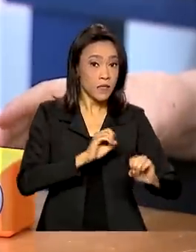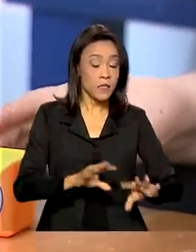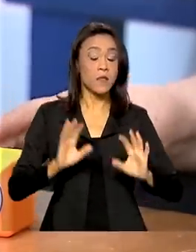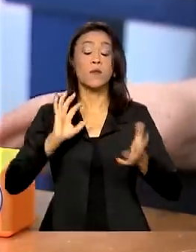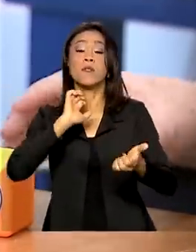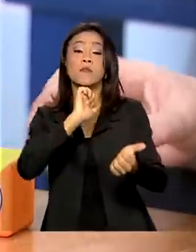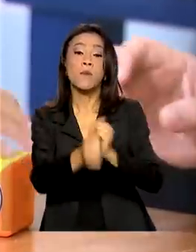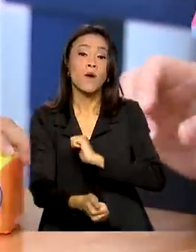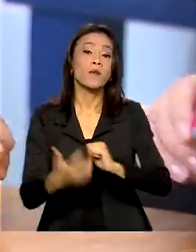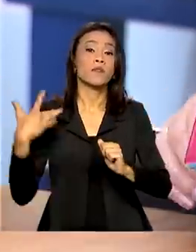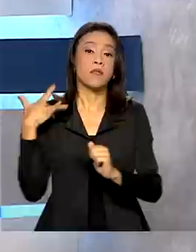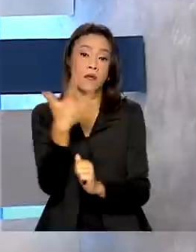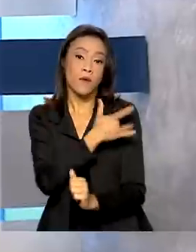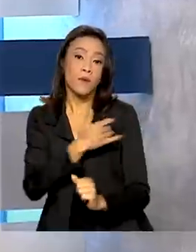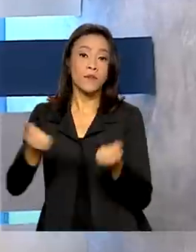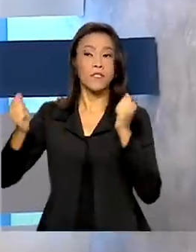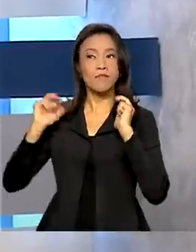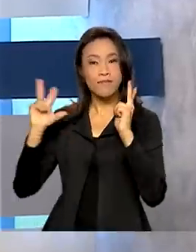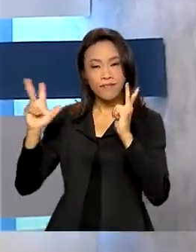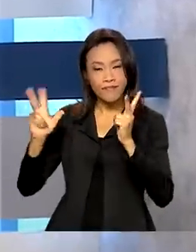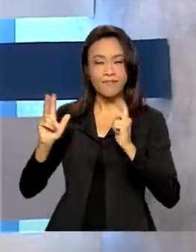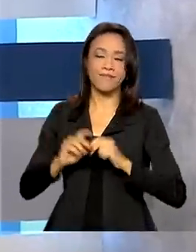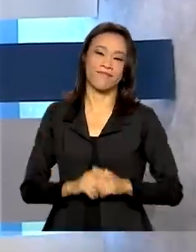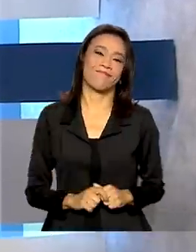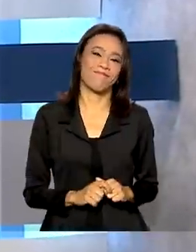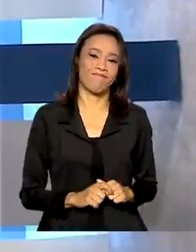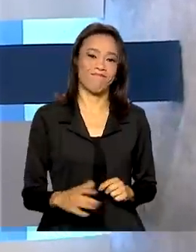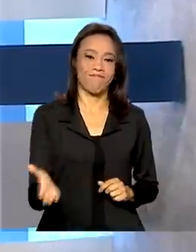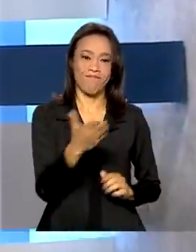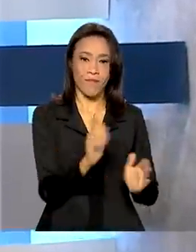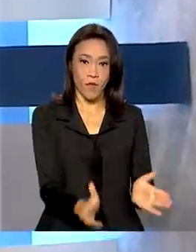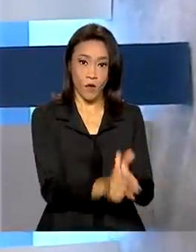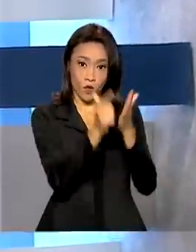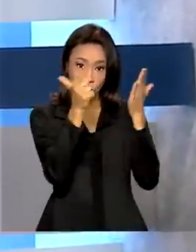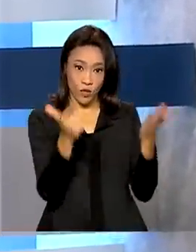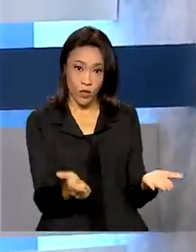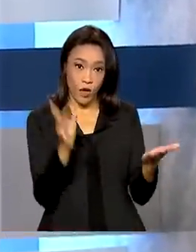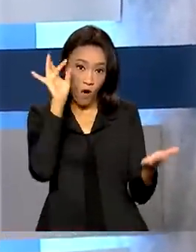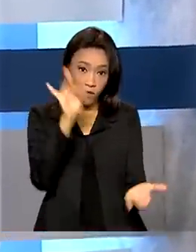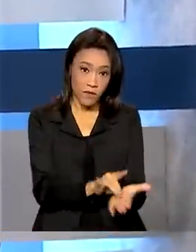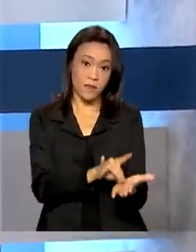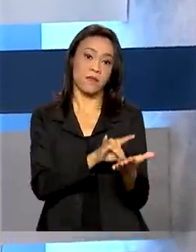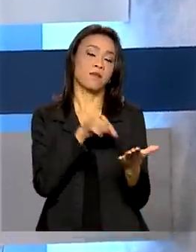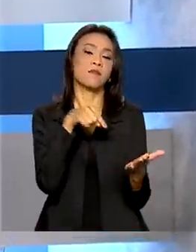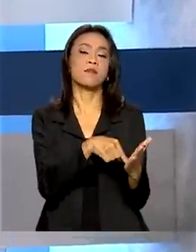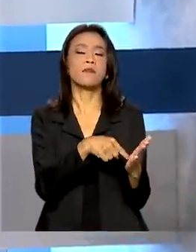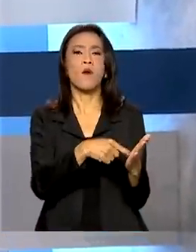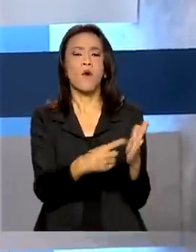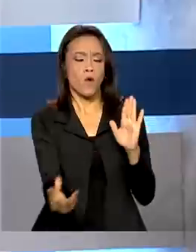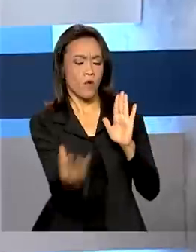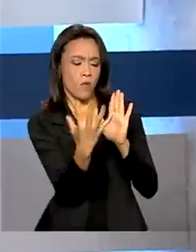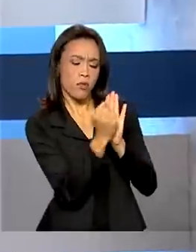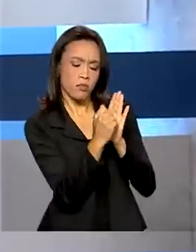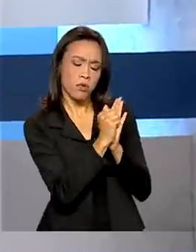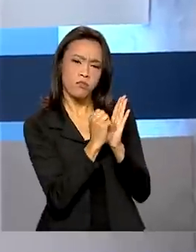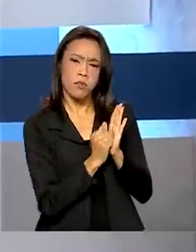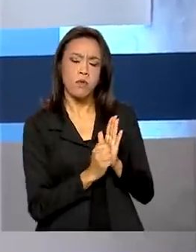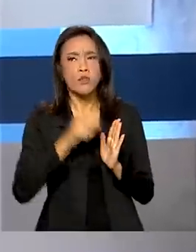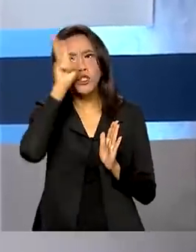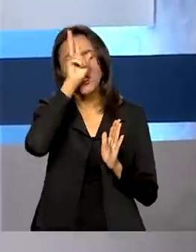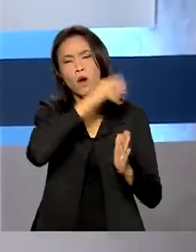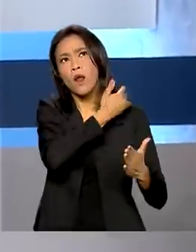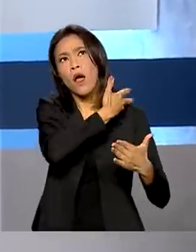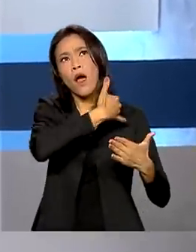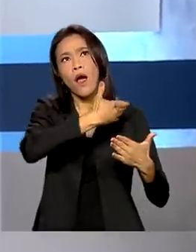ao esporte e ao lazer. O Diário Oficial da União registrou momentos históricos e passou por